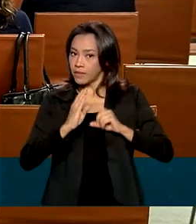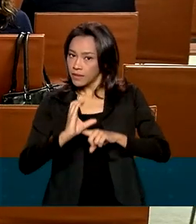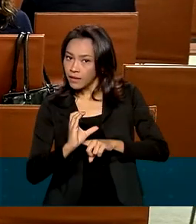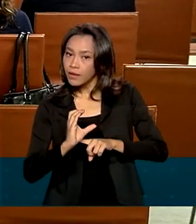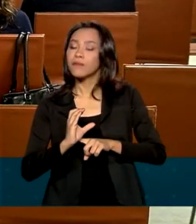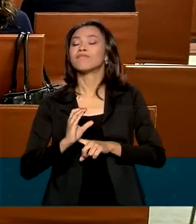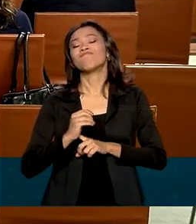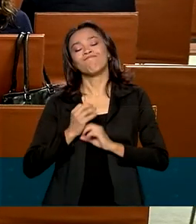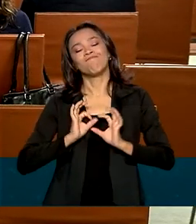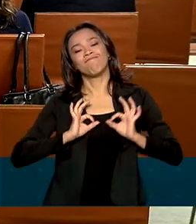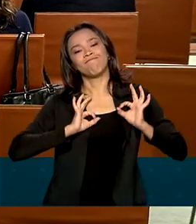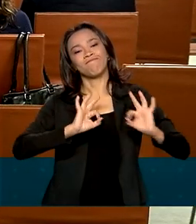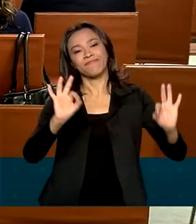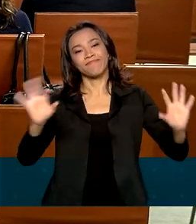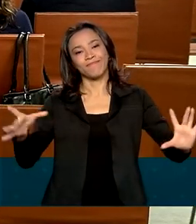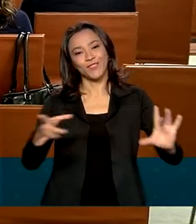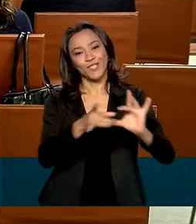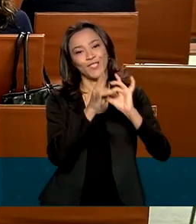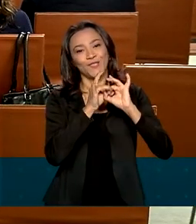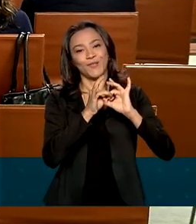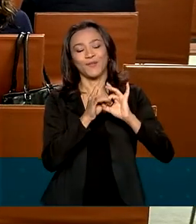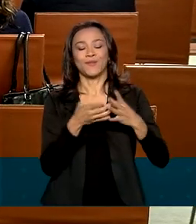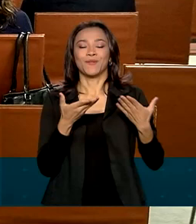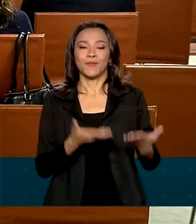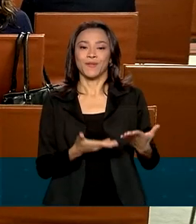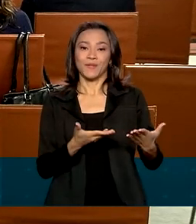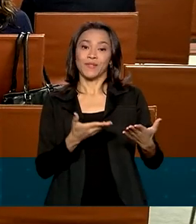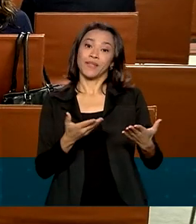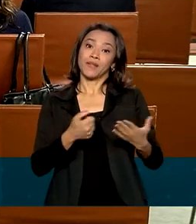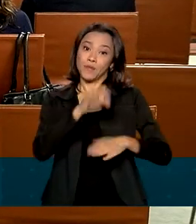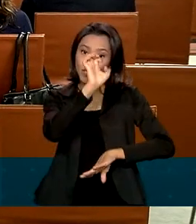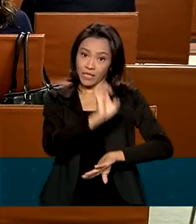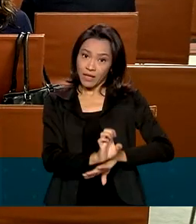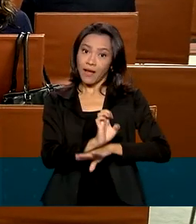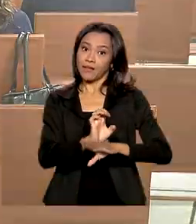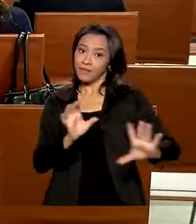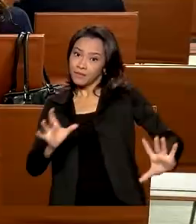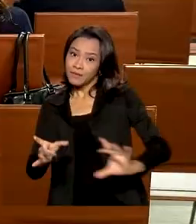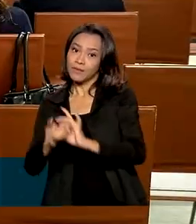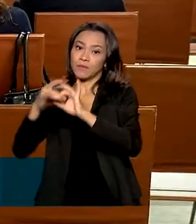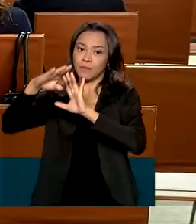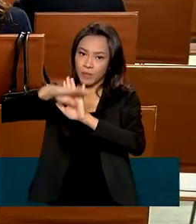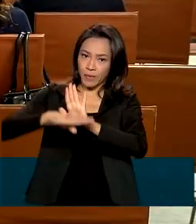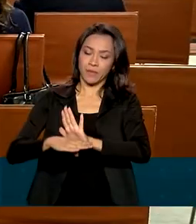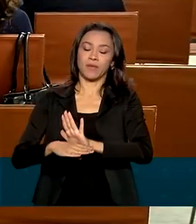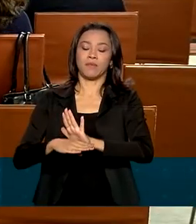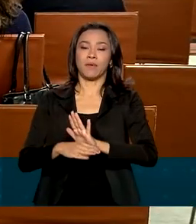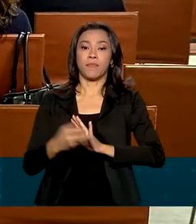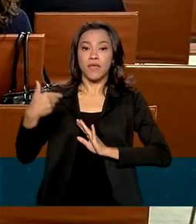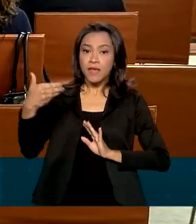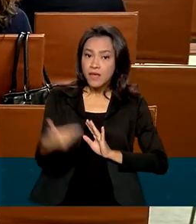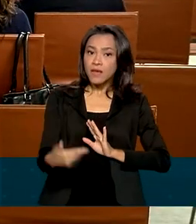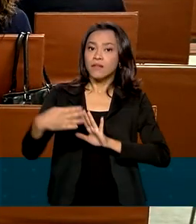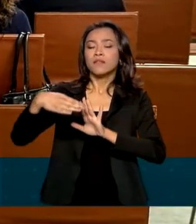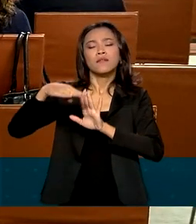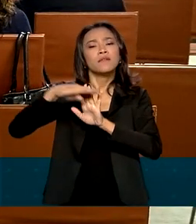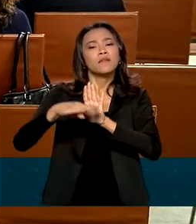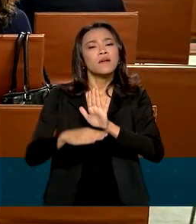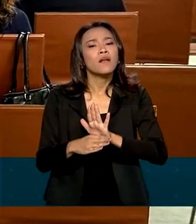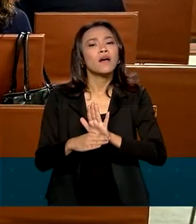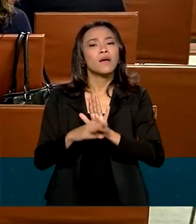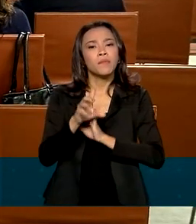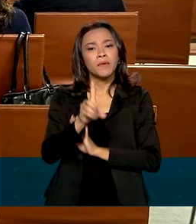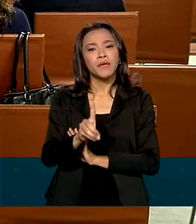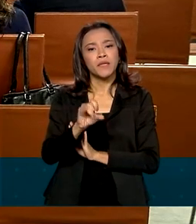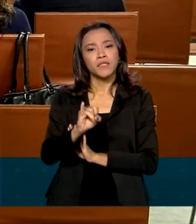coroa realmente a entrada de Minas Gerais no Digitaliza Brasil. E essa digitalização, ela é fantástica, porque ela